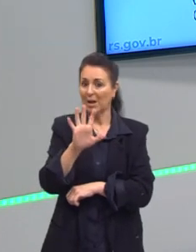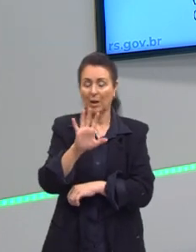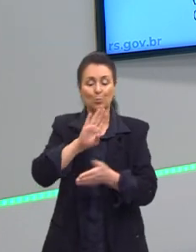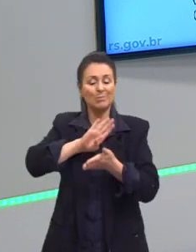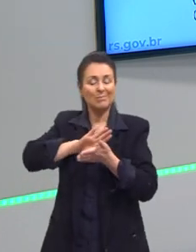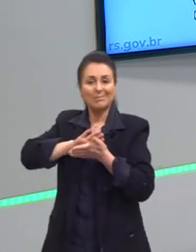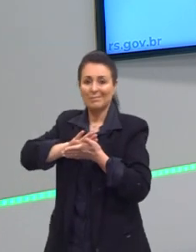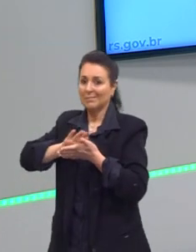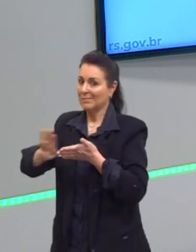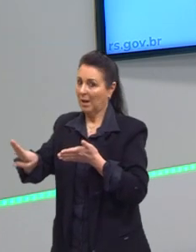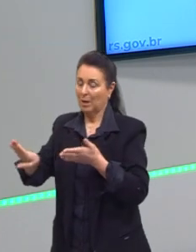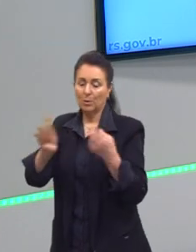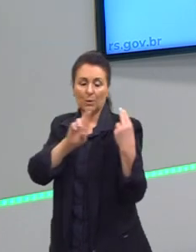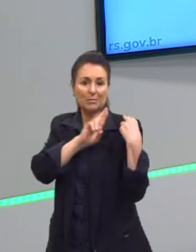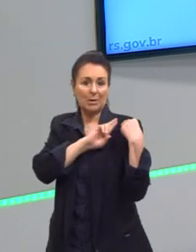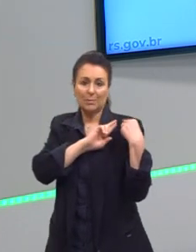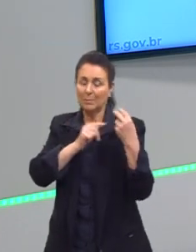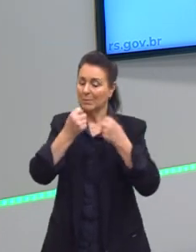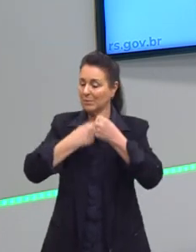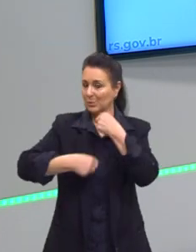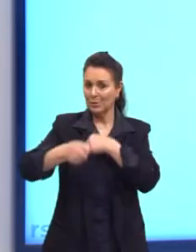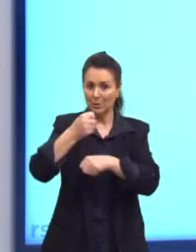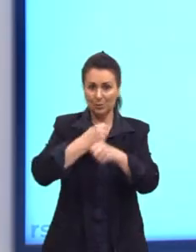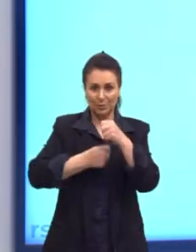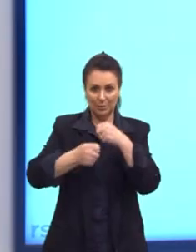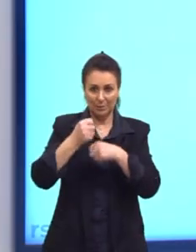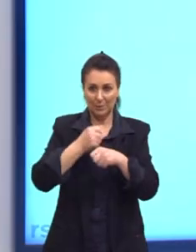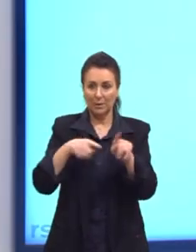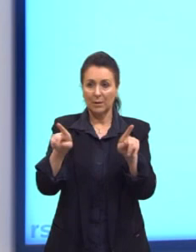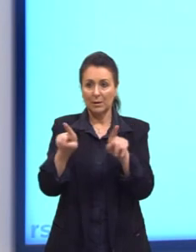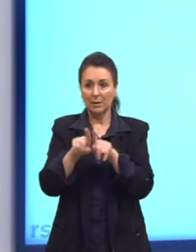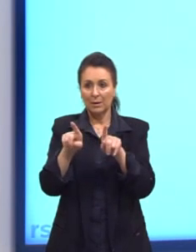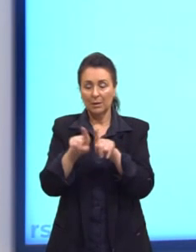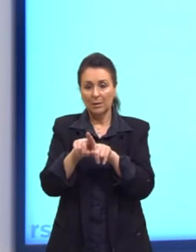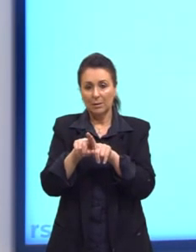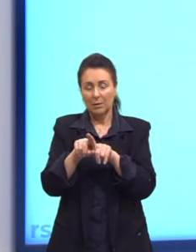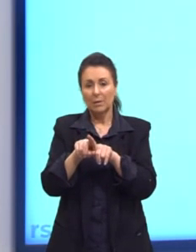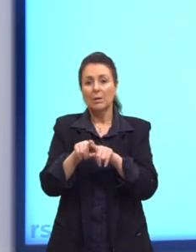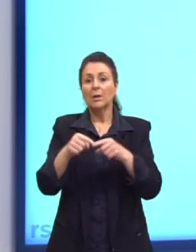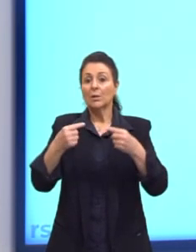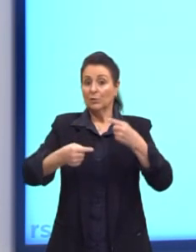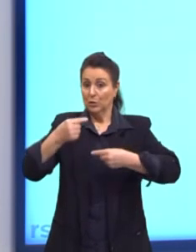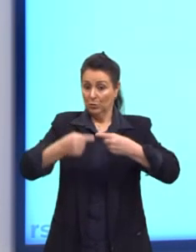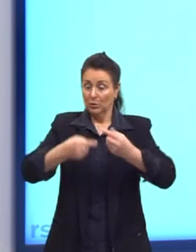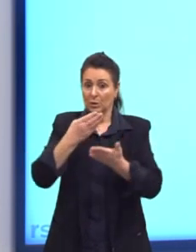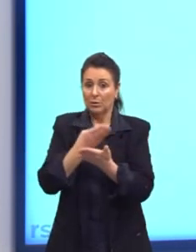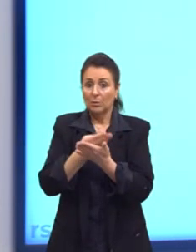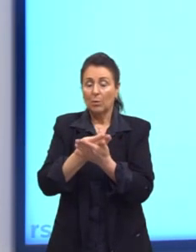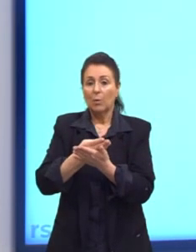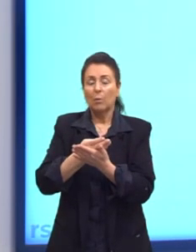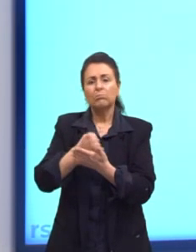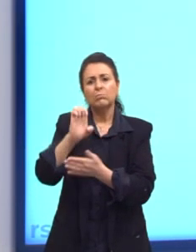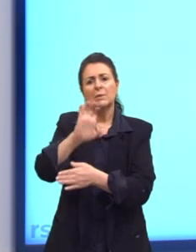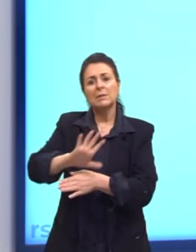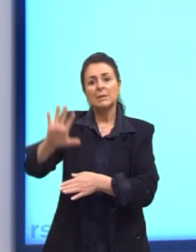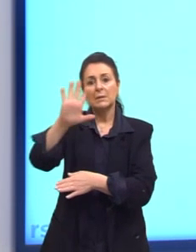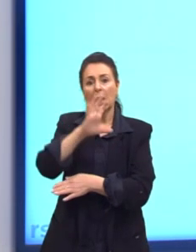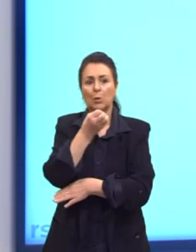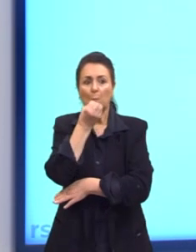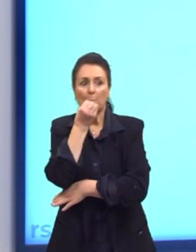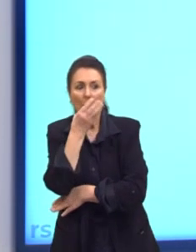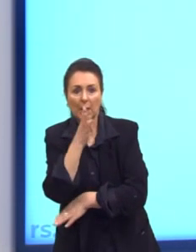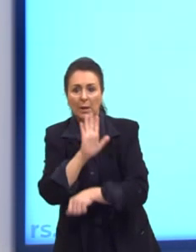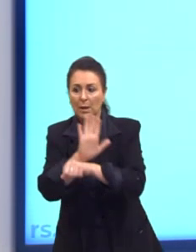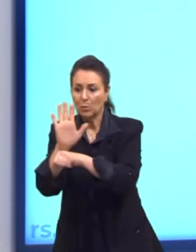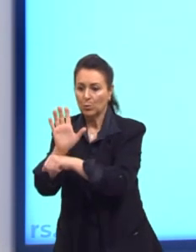retira da economia. Outra questão, nós já discutimos na aula. O Estado de bem-estar social, assim